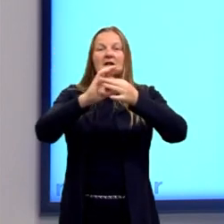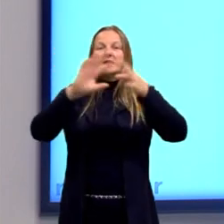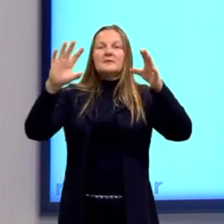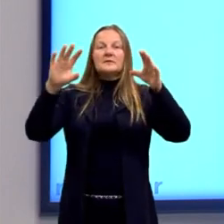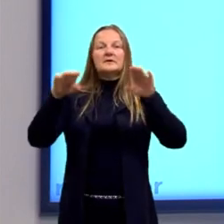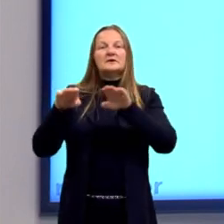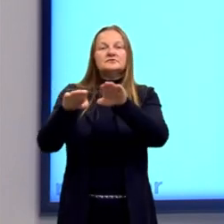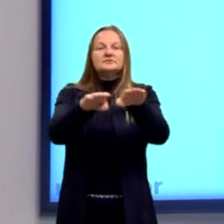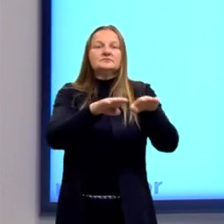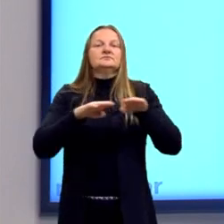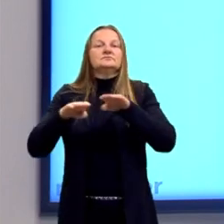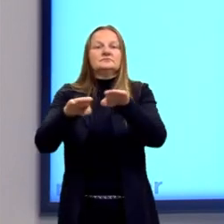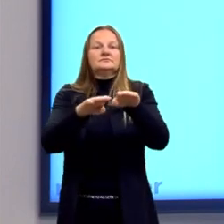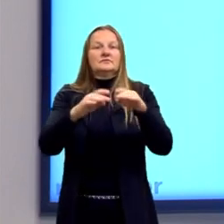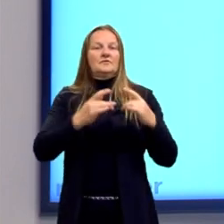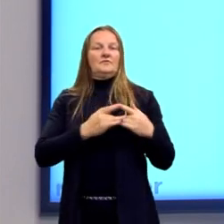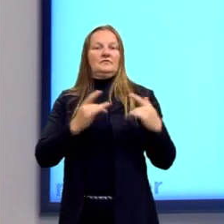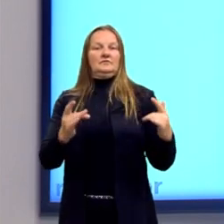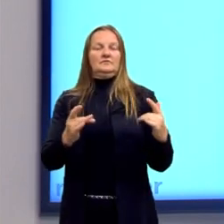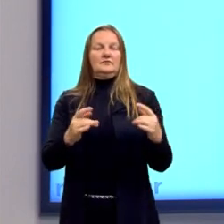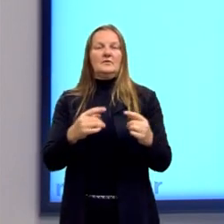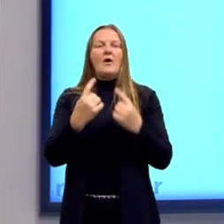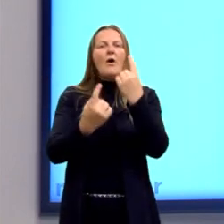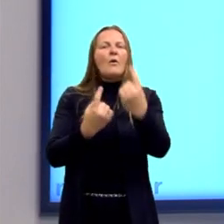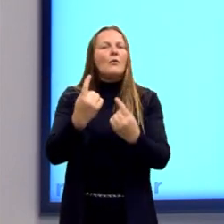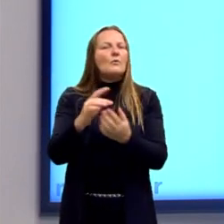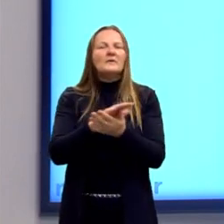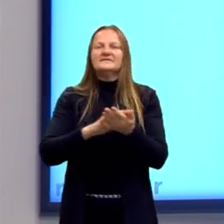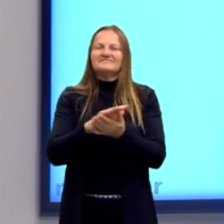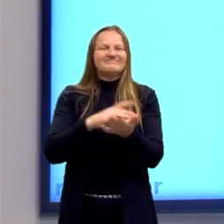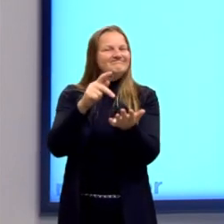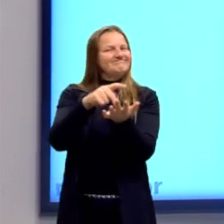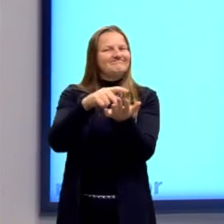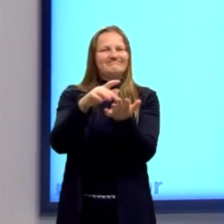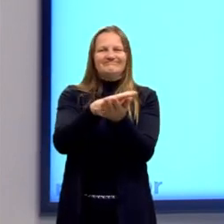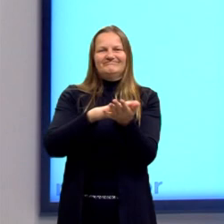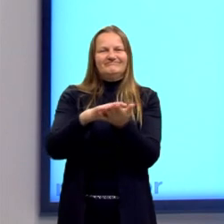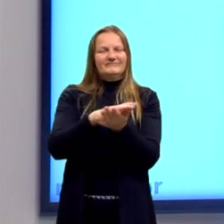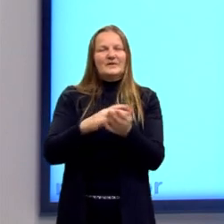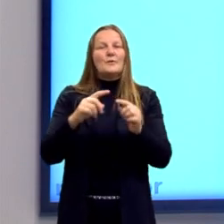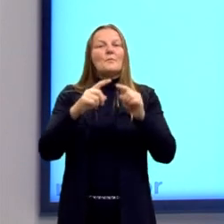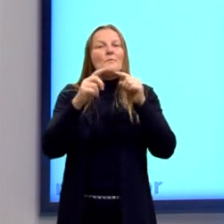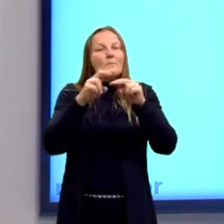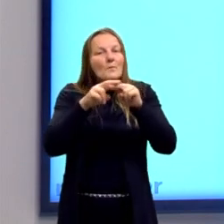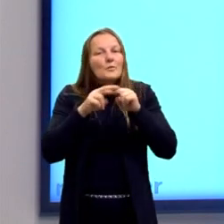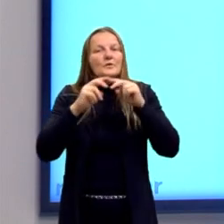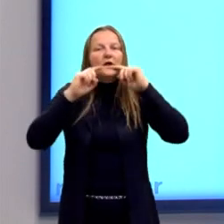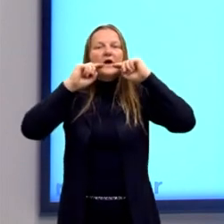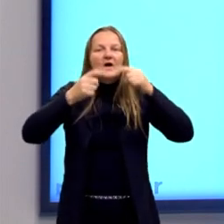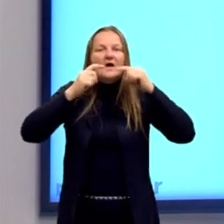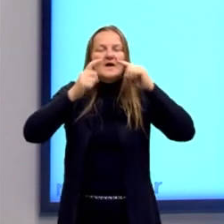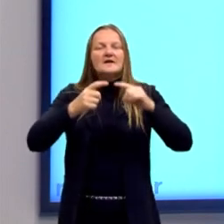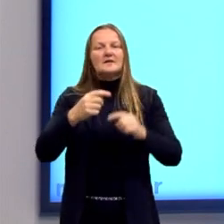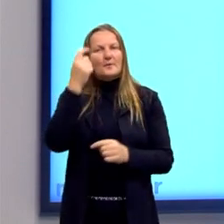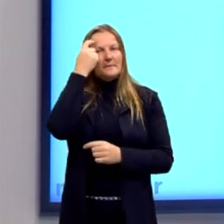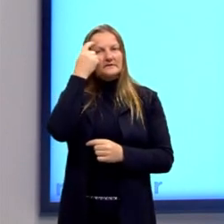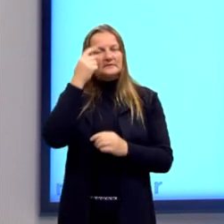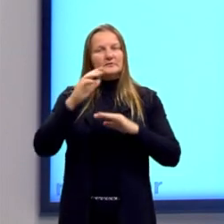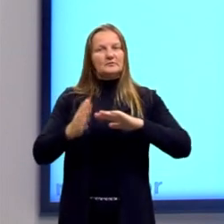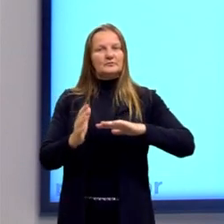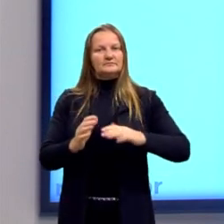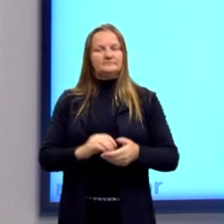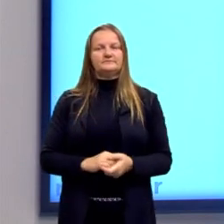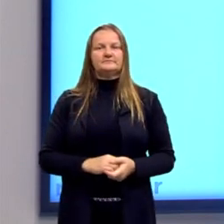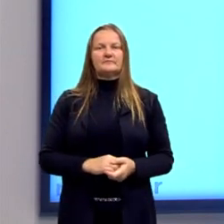igualdade de fraternidade. E que algumas não irão se realizar. Por isso a crítica ao pensamento moderno. O Estado